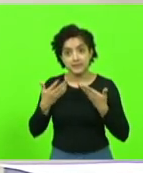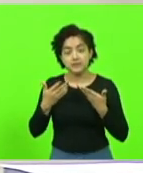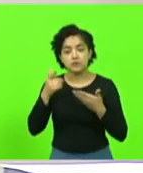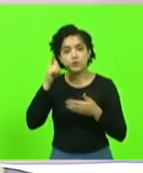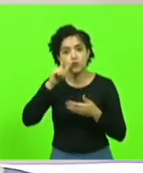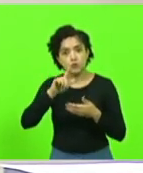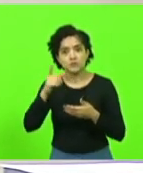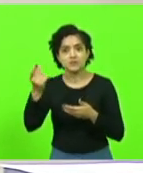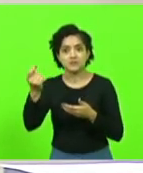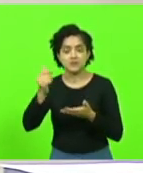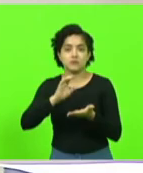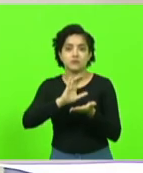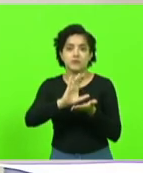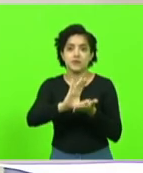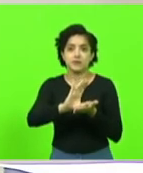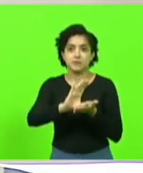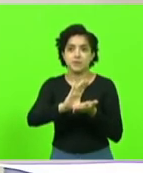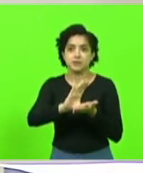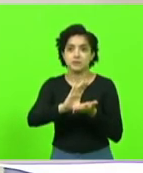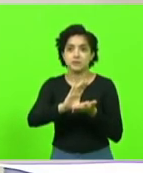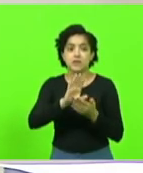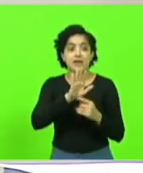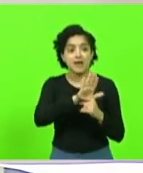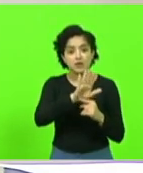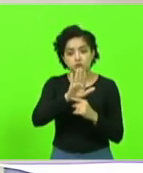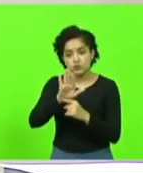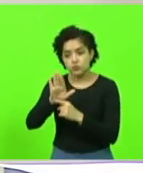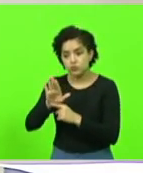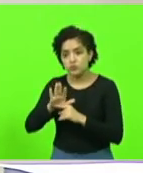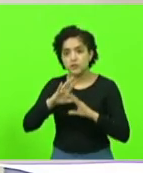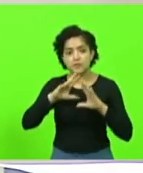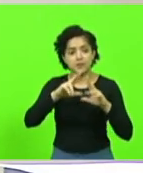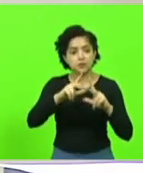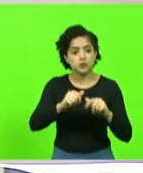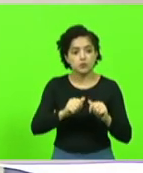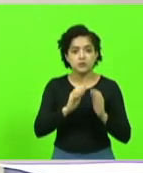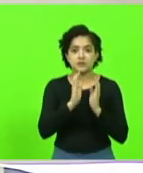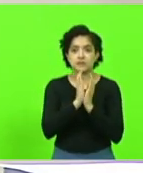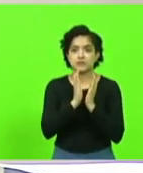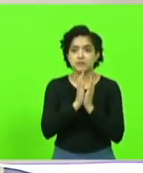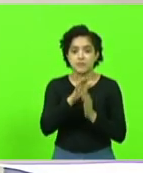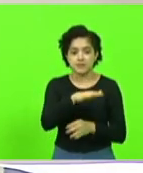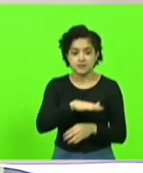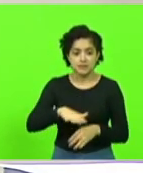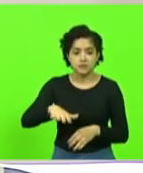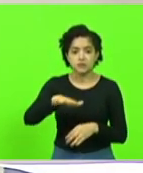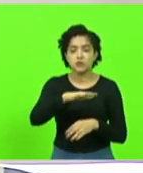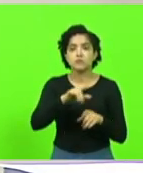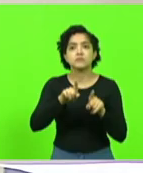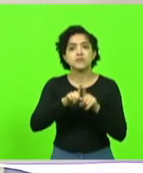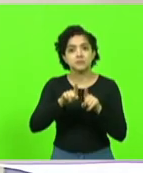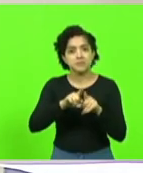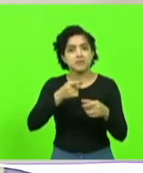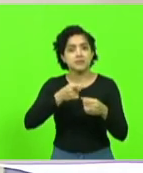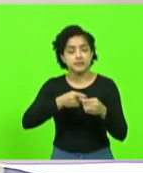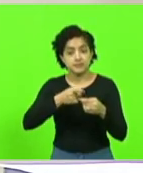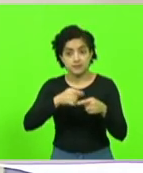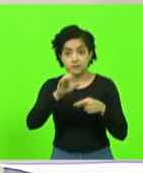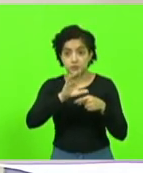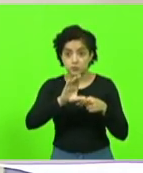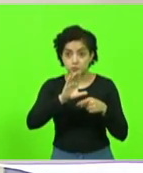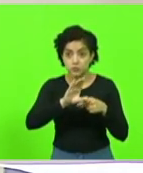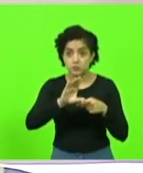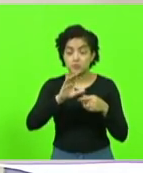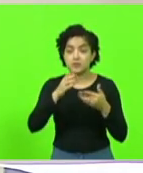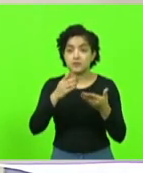verbas e ajuda para todas as APAES da região, inclusive incluindo a APAES de Curitibanos, a PADAC